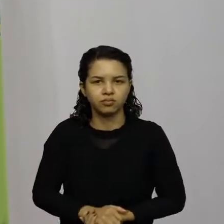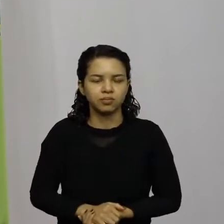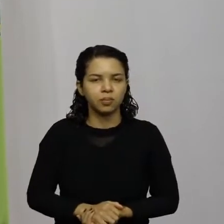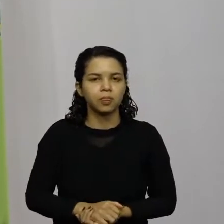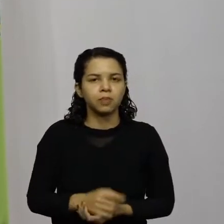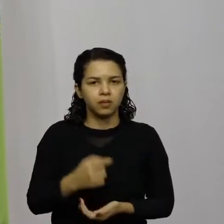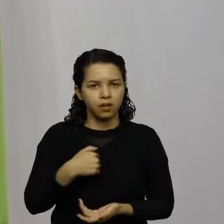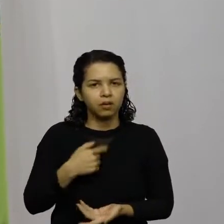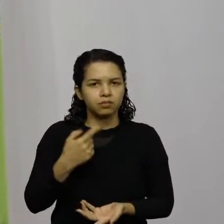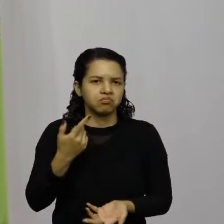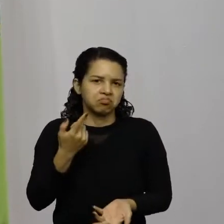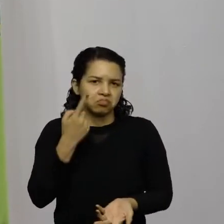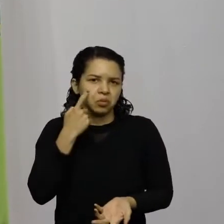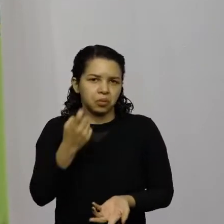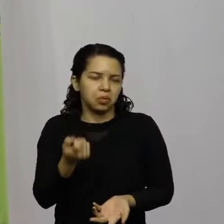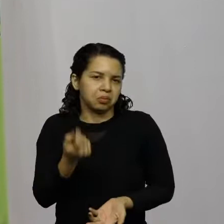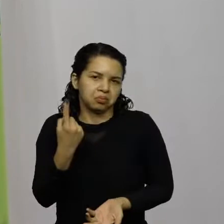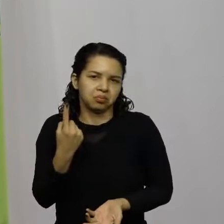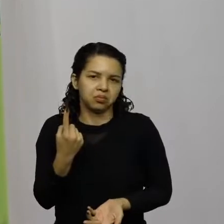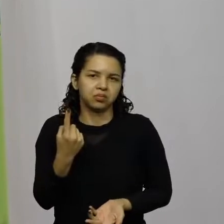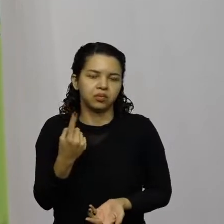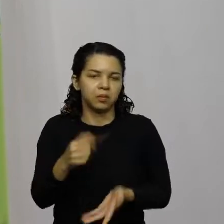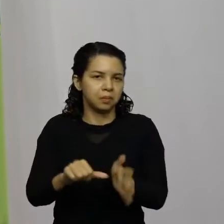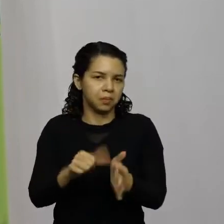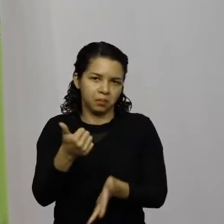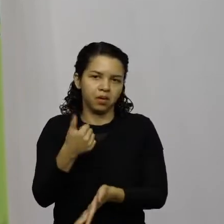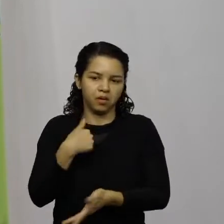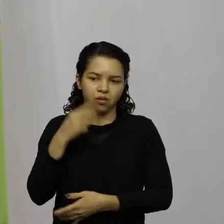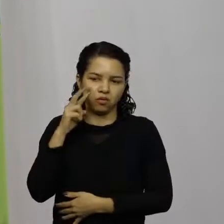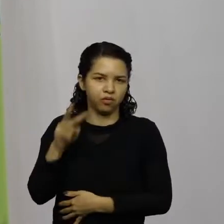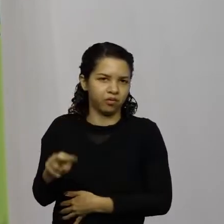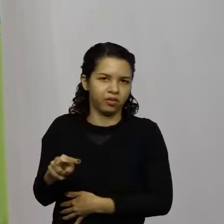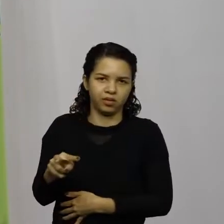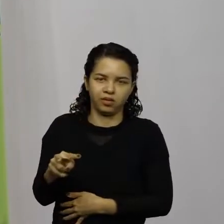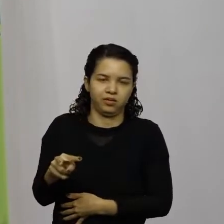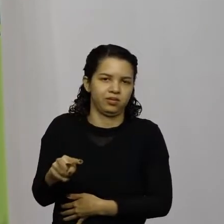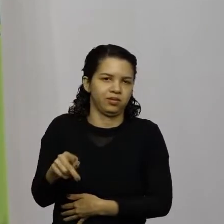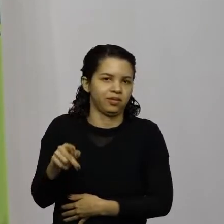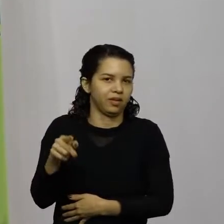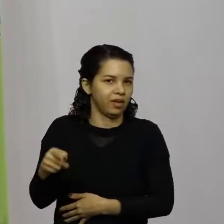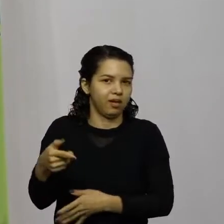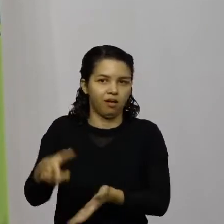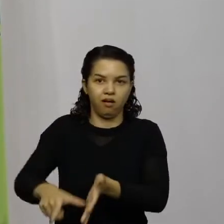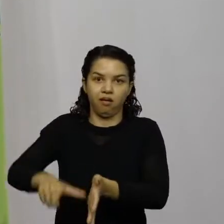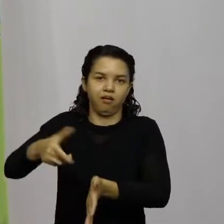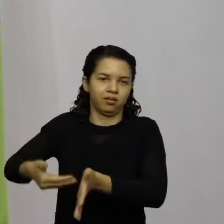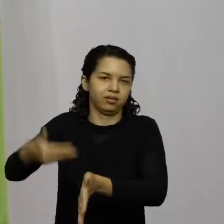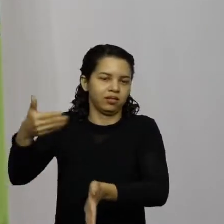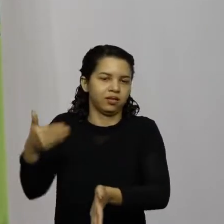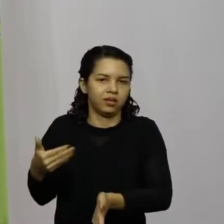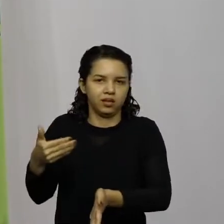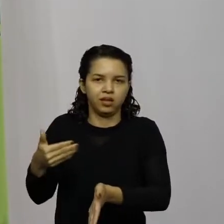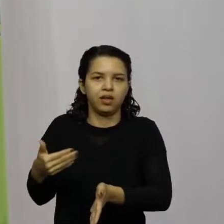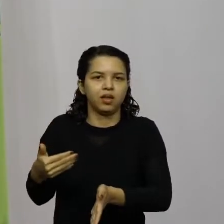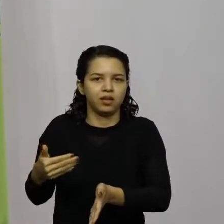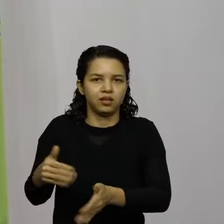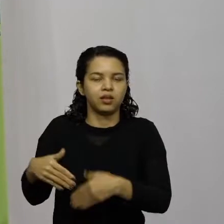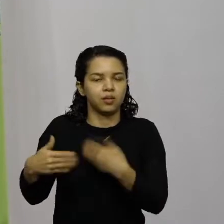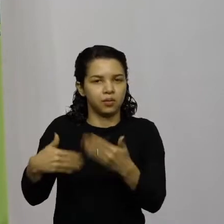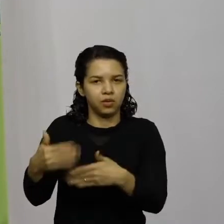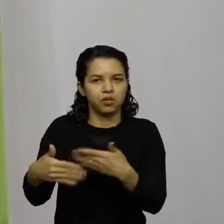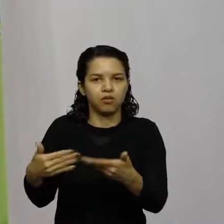que é curioso, é a primeira vez que eu vejo isso. Sério, cada vez está mais cedo, da próxima vez vão começar a inaugurar pedras